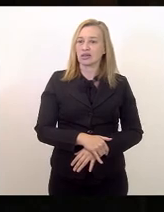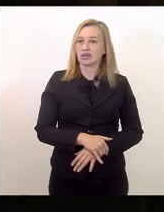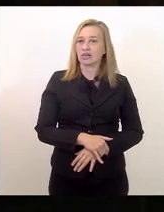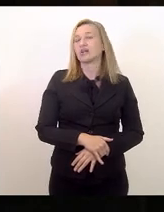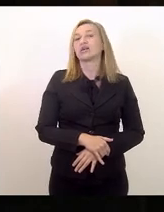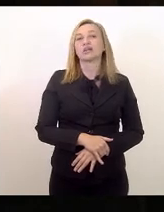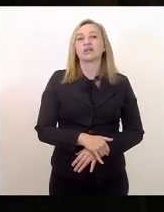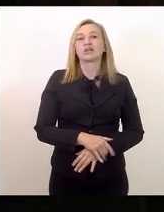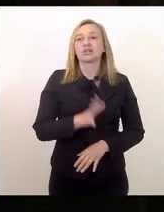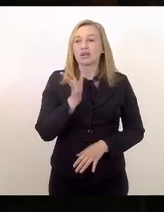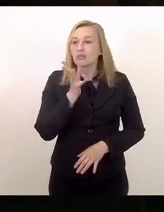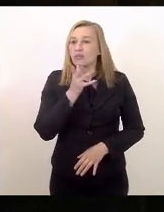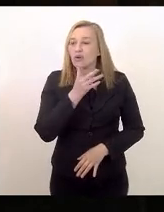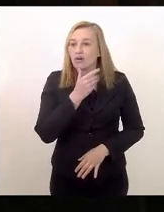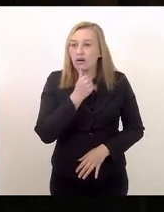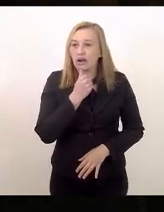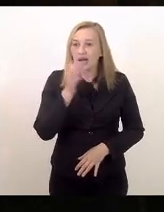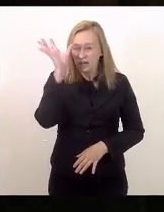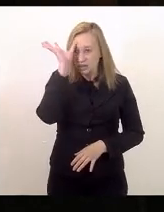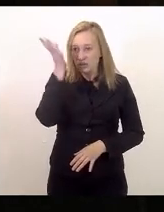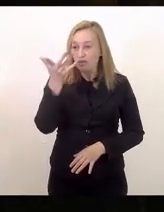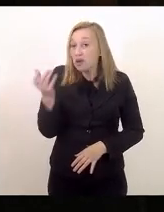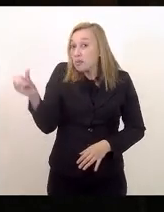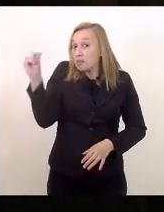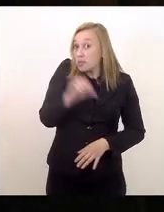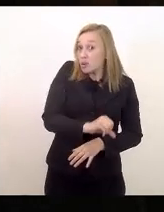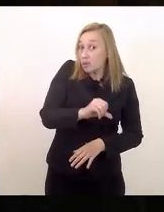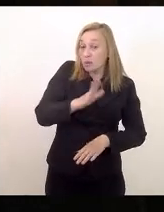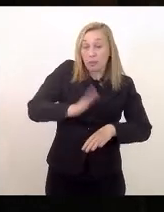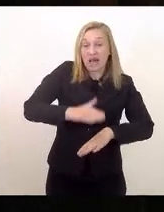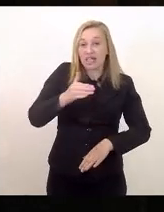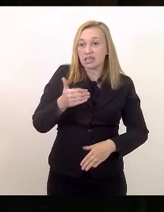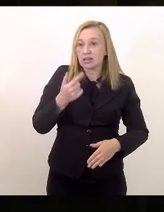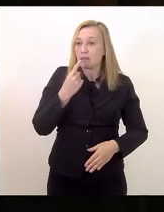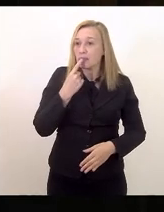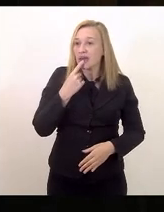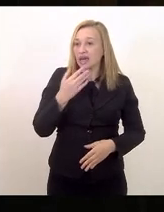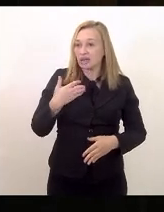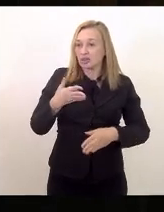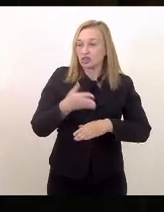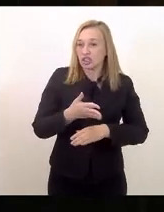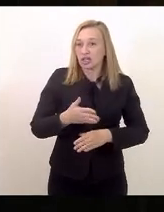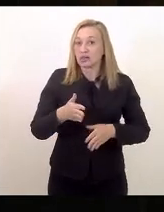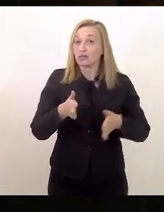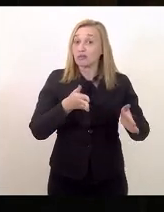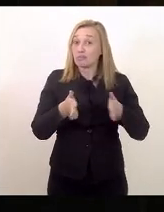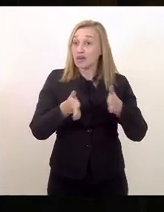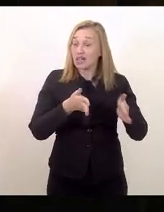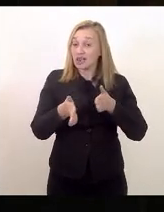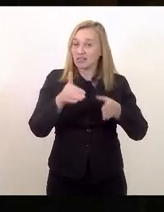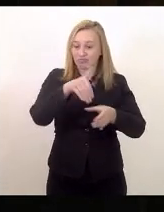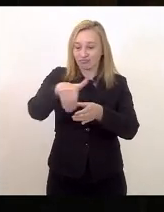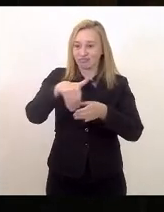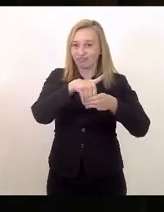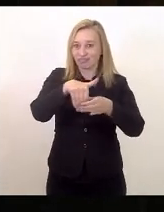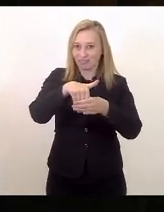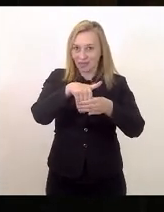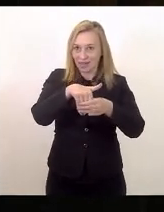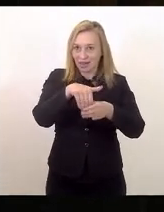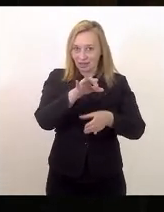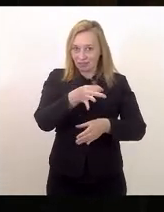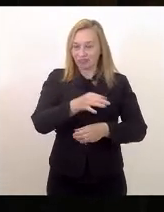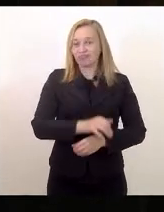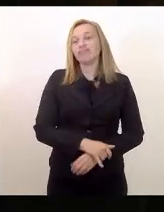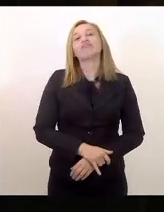chega perto do período eleitoral propriamente